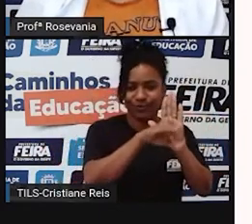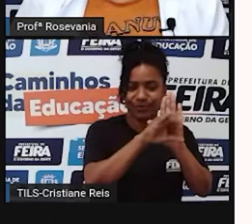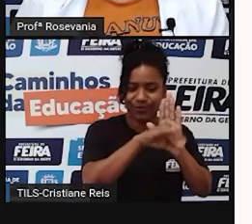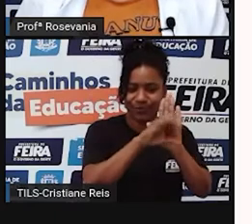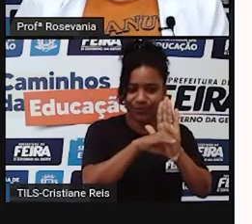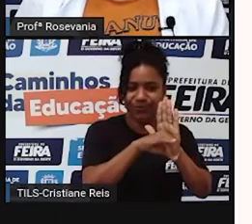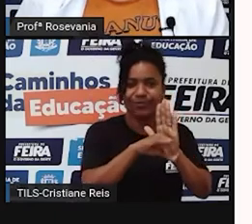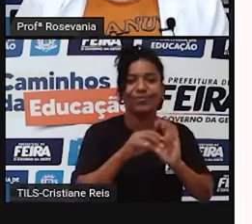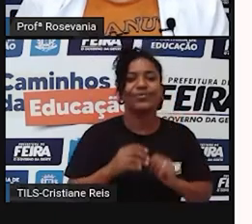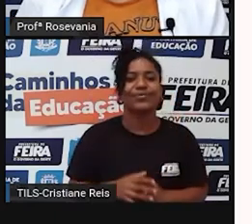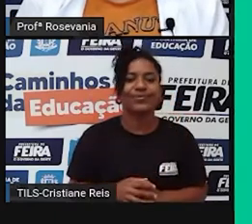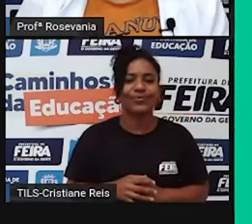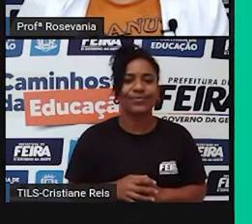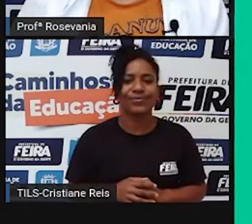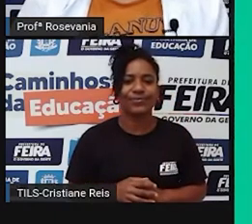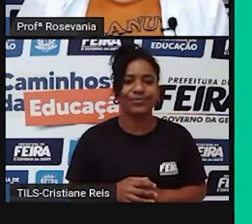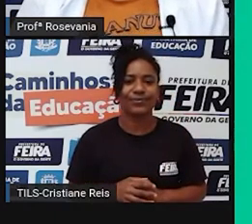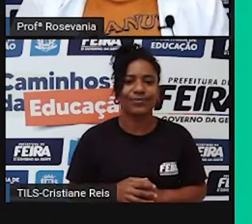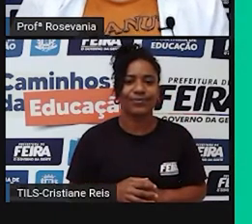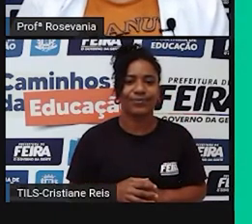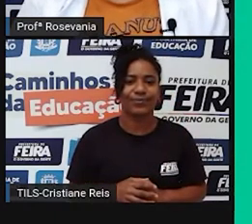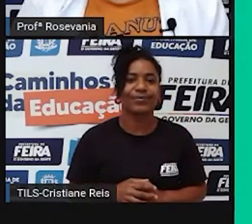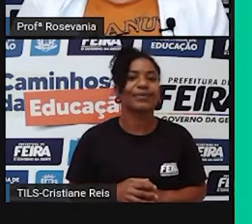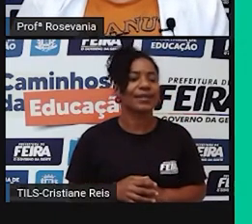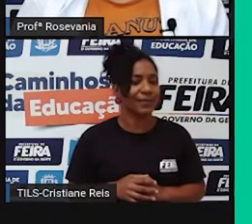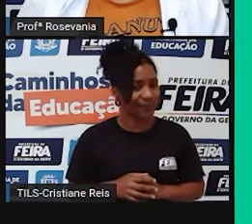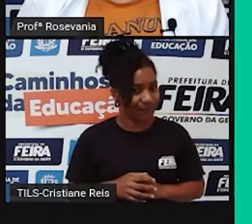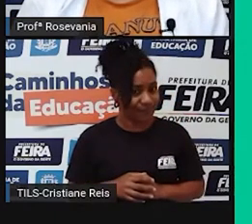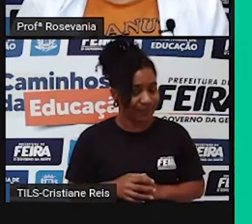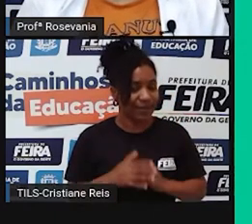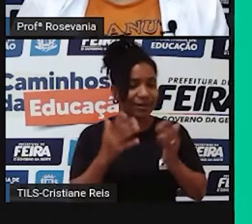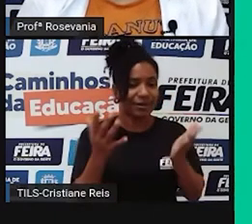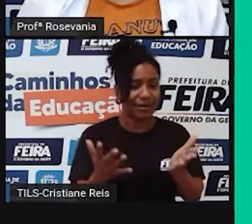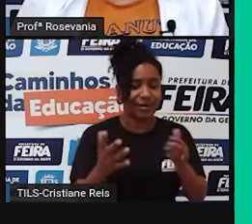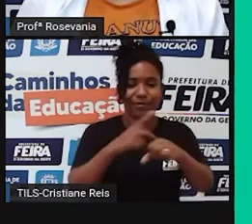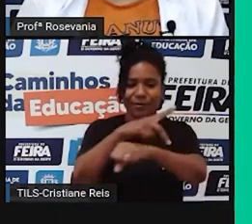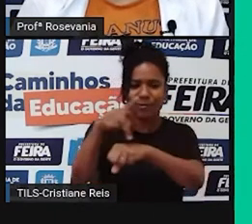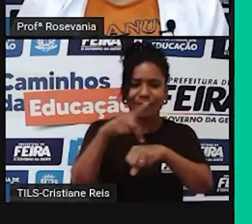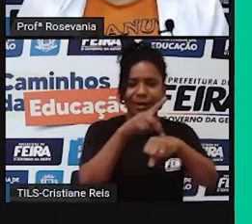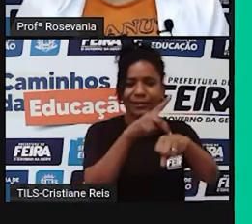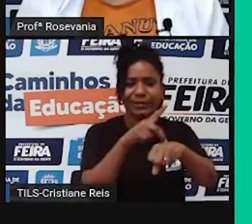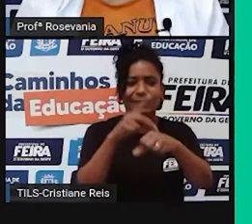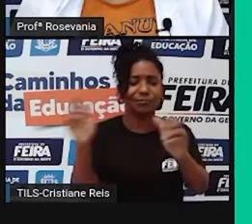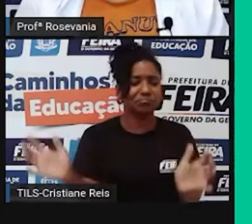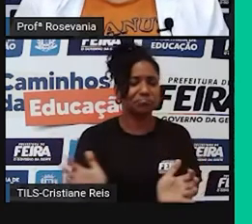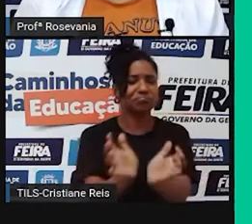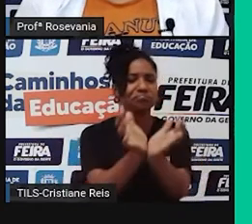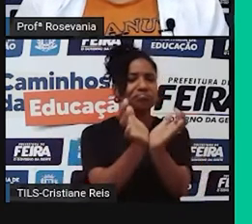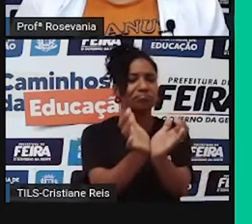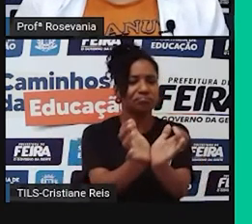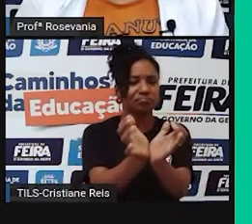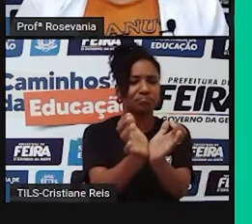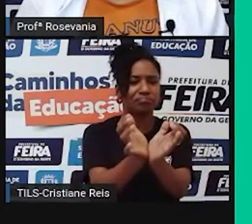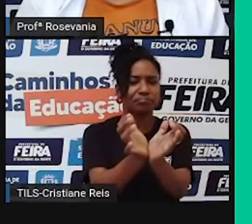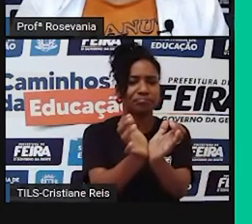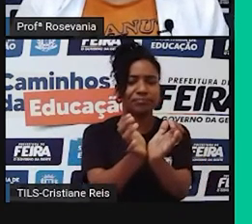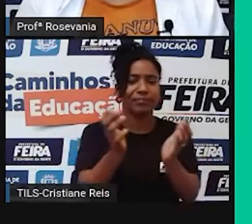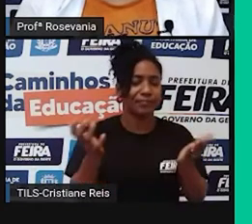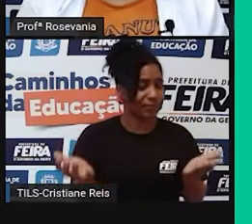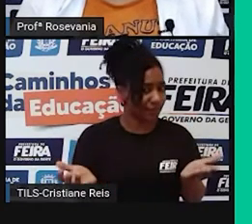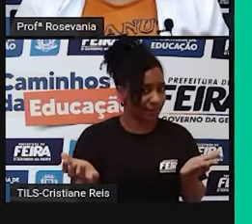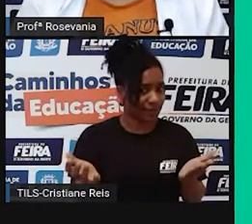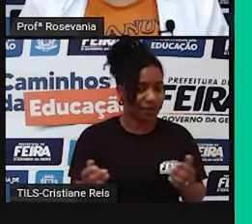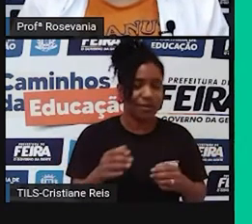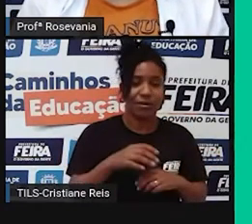esse, que é o conceito de povoado, né, de um país povoado. Perceba já a diferença.